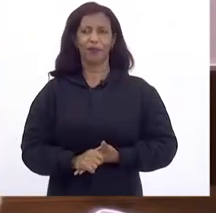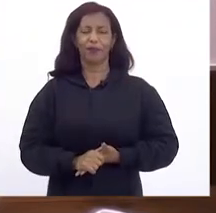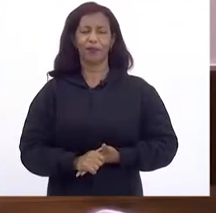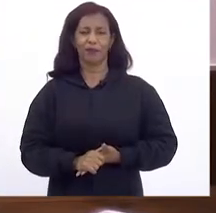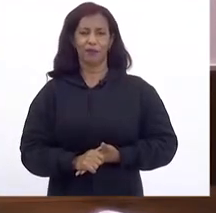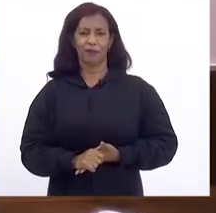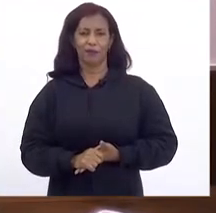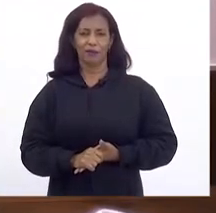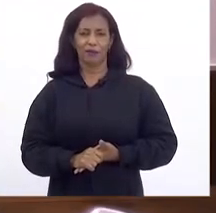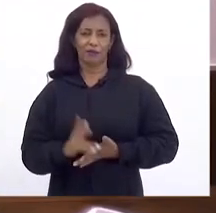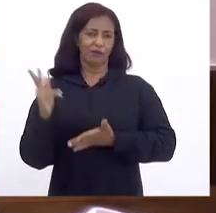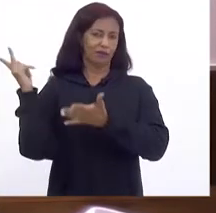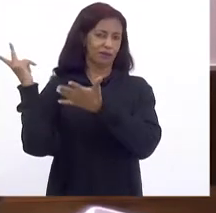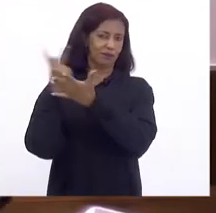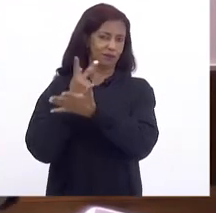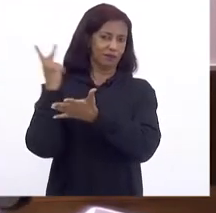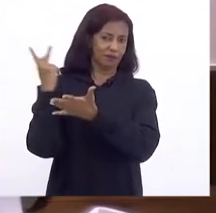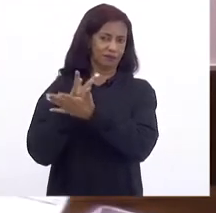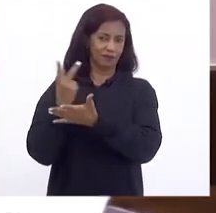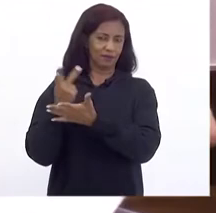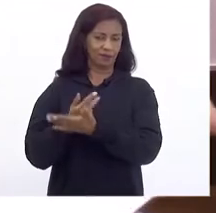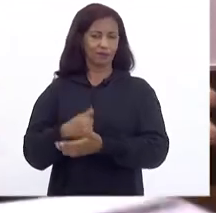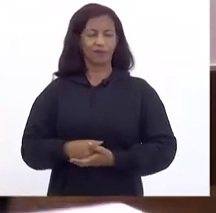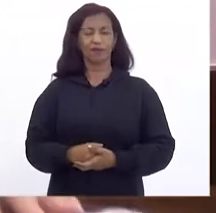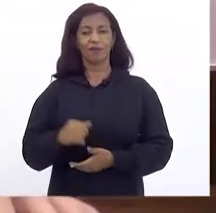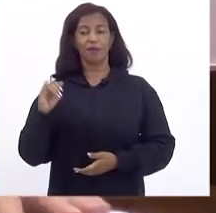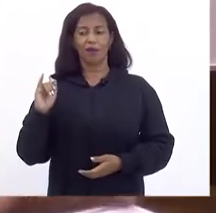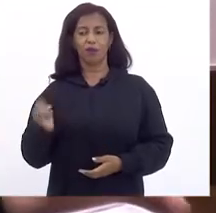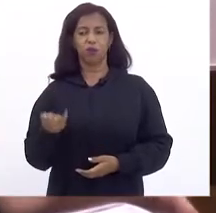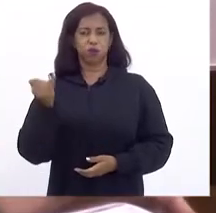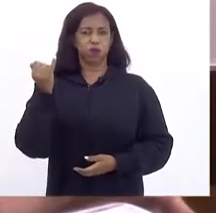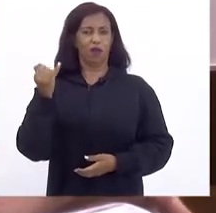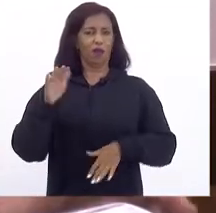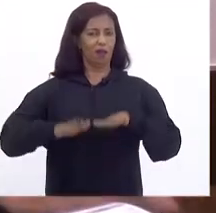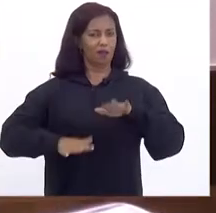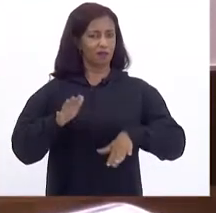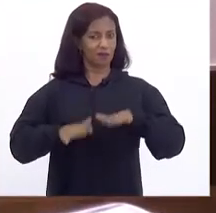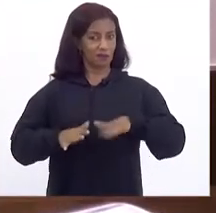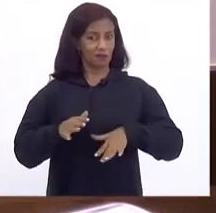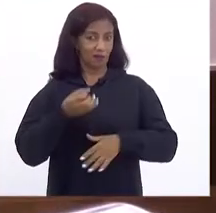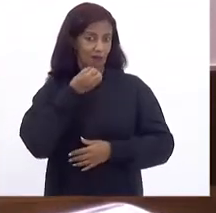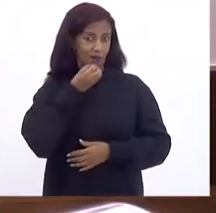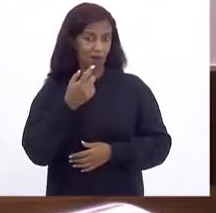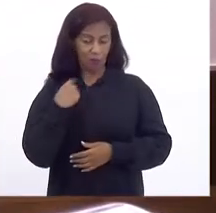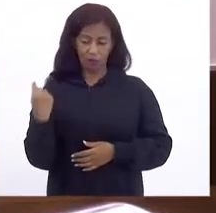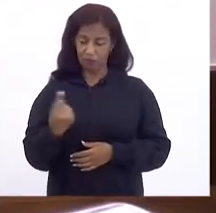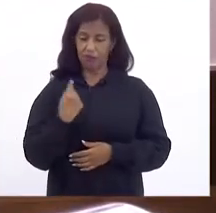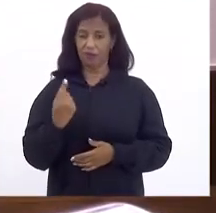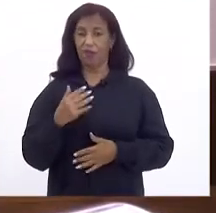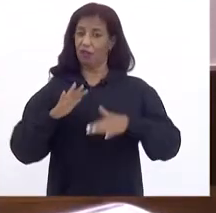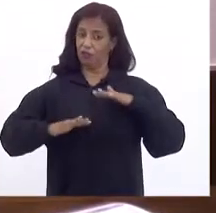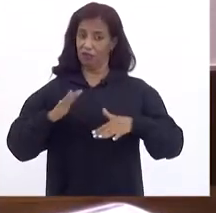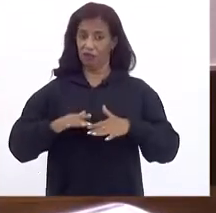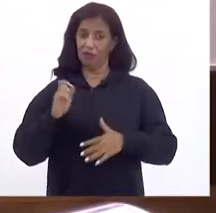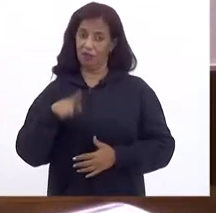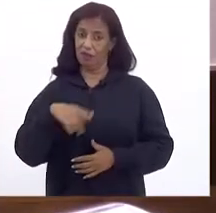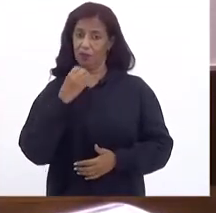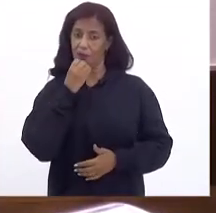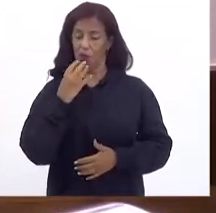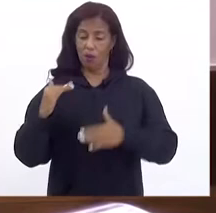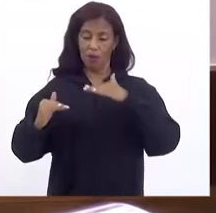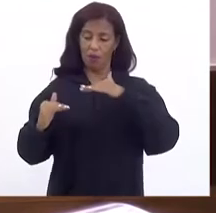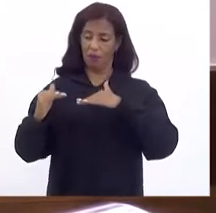Fictícios E a inflação Às vezes Ela é boa Para a gente Porque